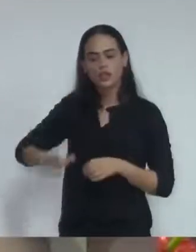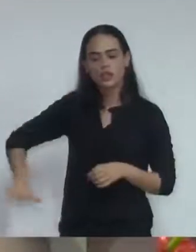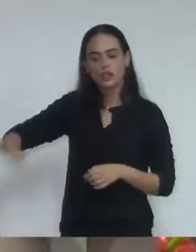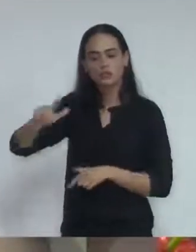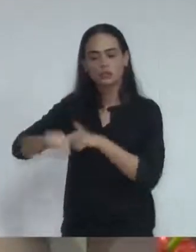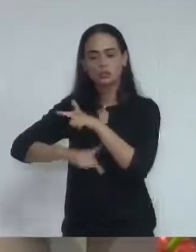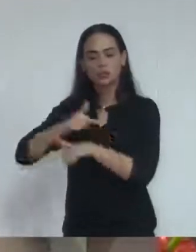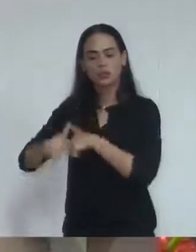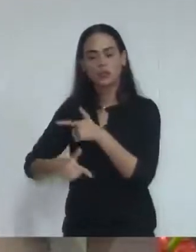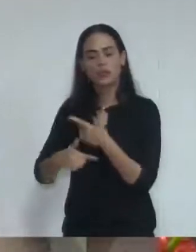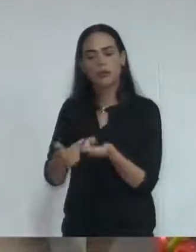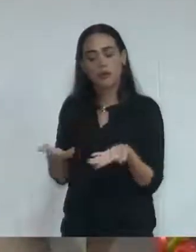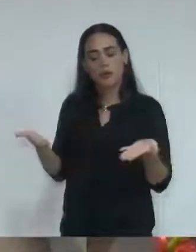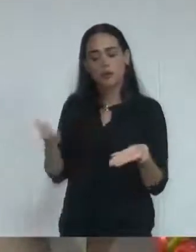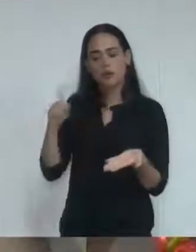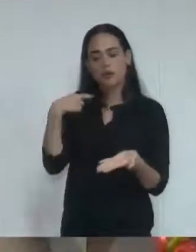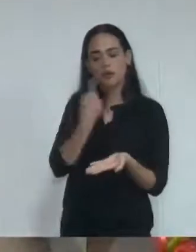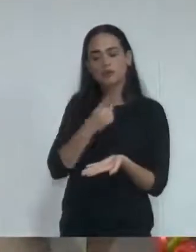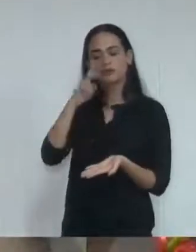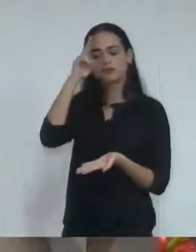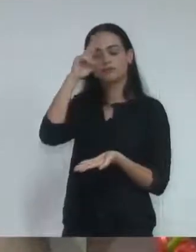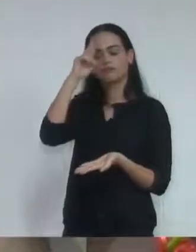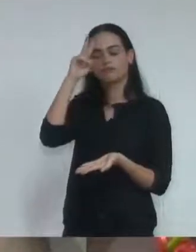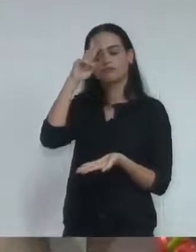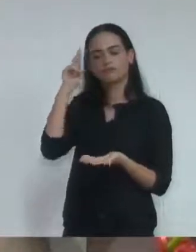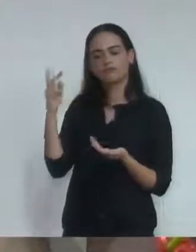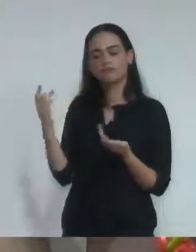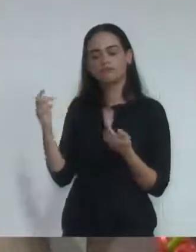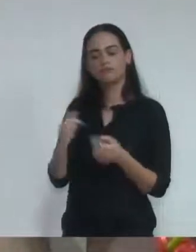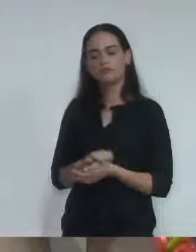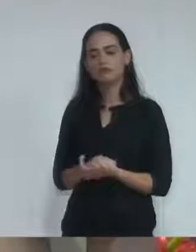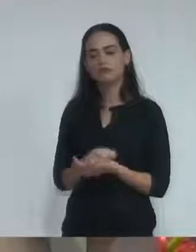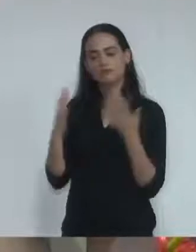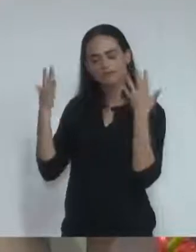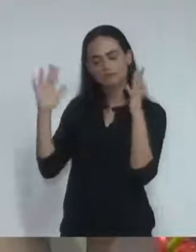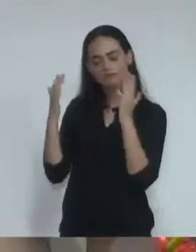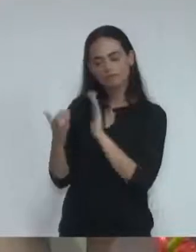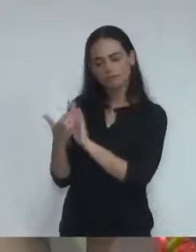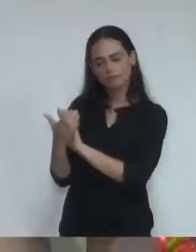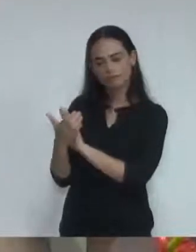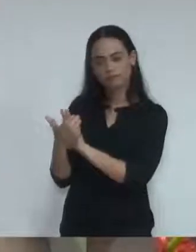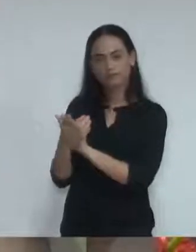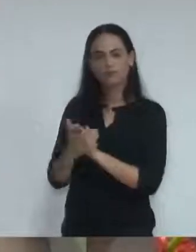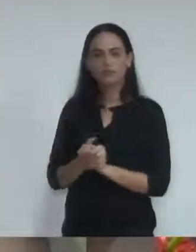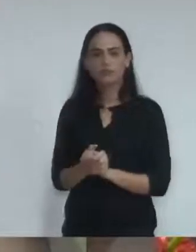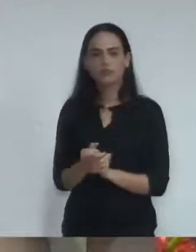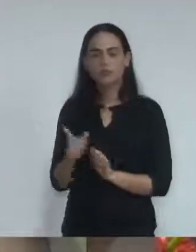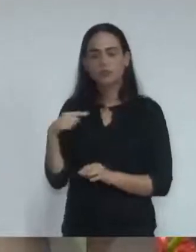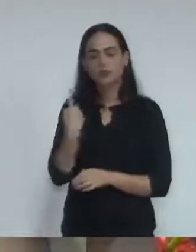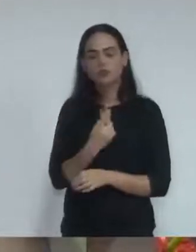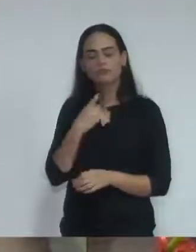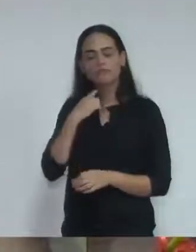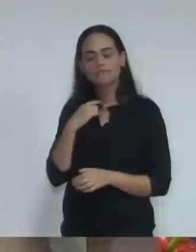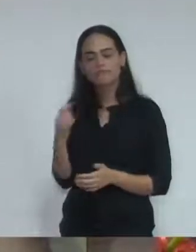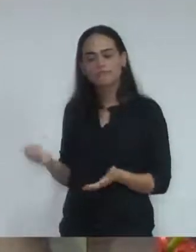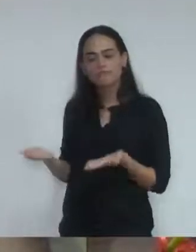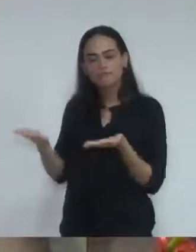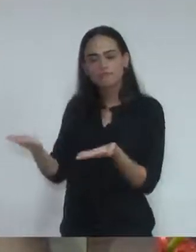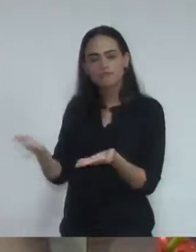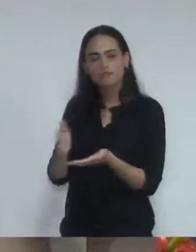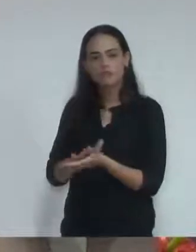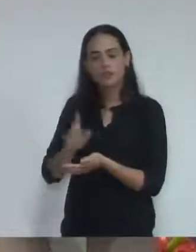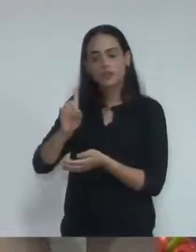e merece o nosso carinho e reconhecimento. E, sem dúvidas, desejamos a ele que